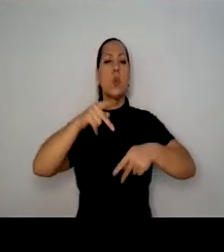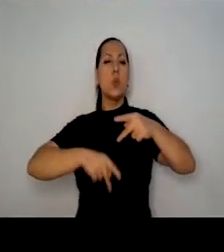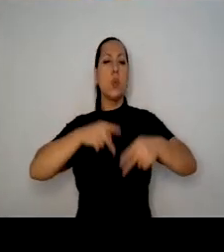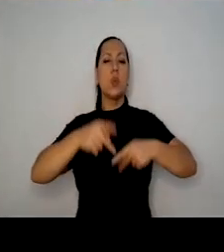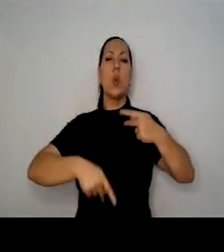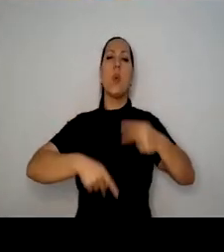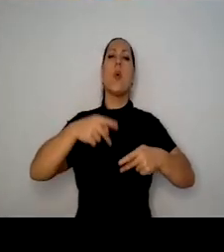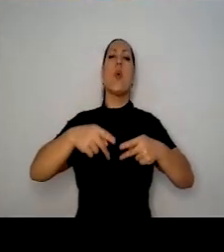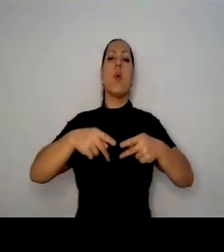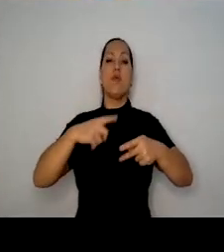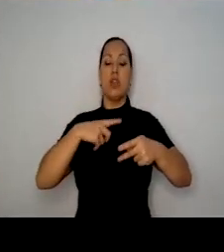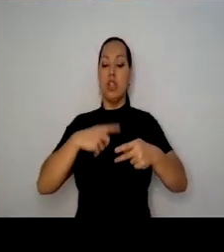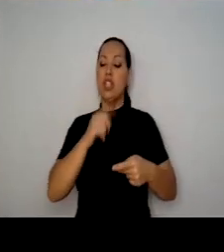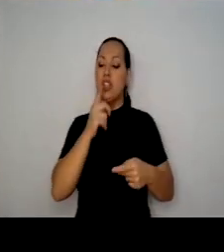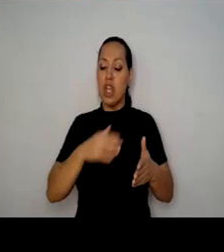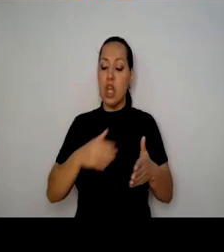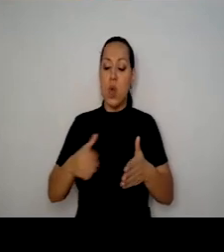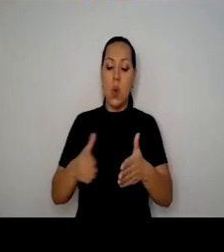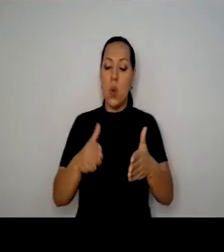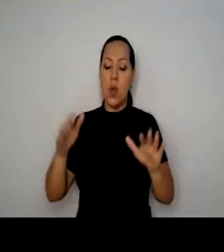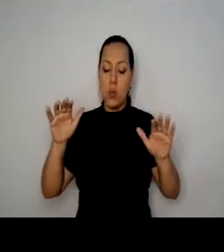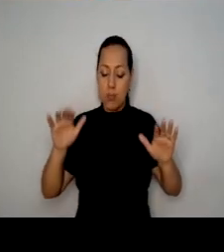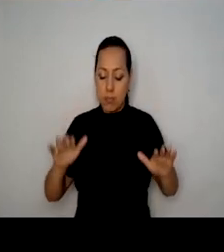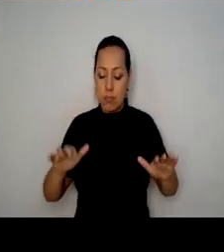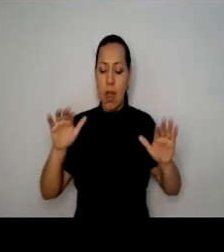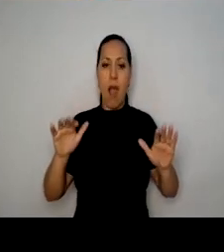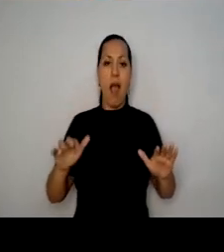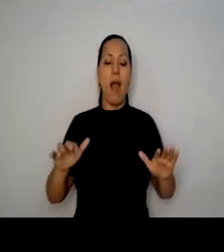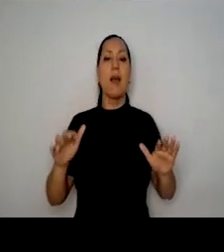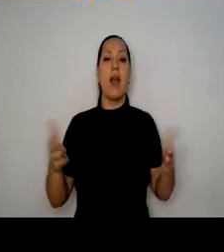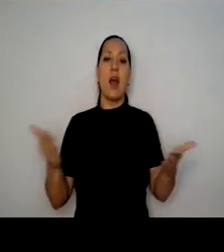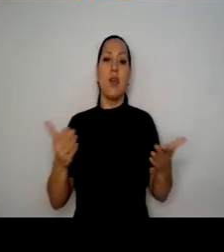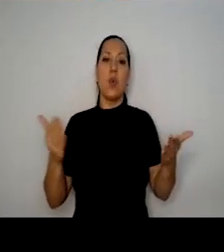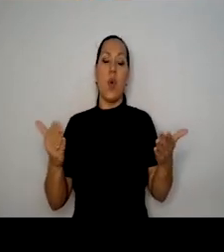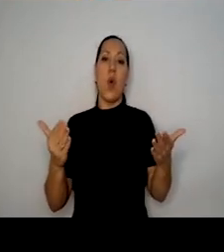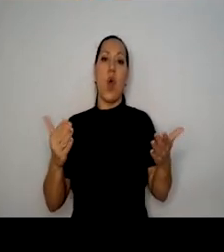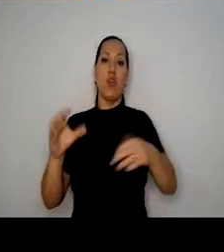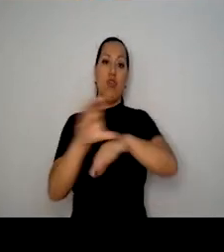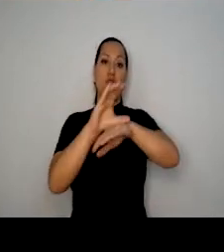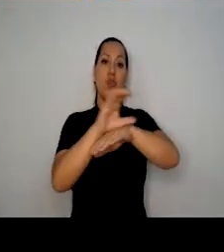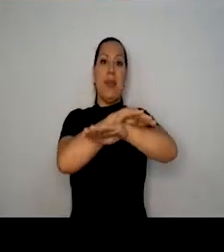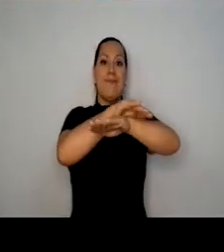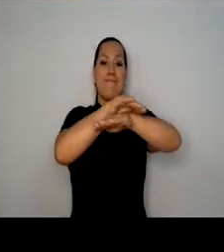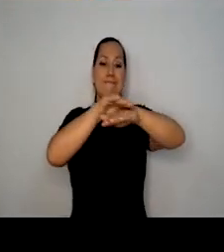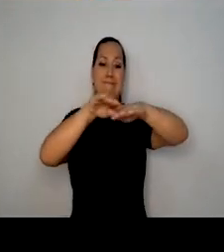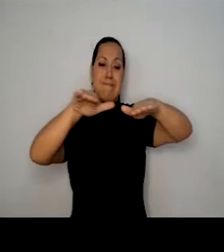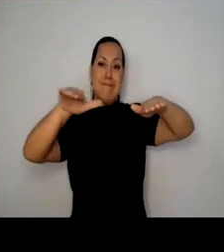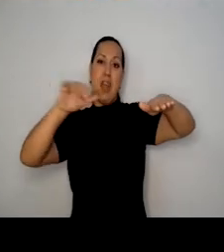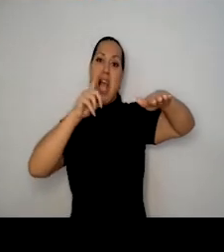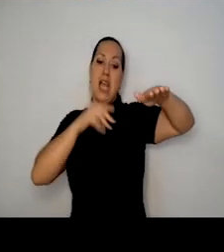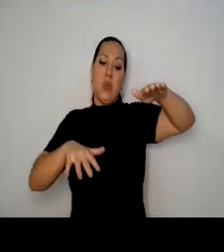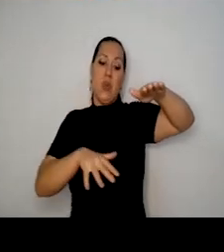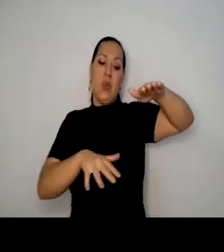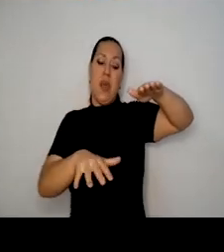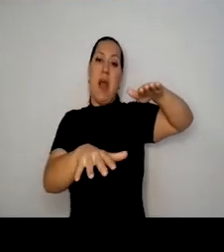viviam um rio sagrado, hoje tamponado, ainda está, tem mais cimento ainda em cima ali, quem viu como é que